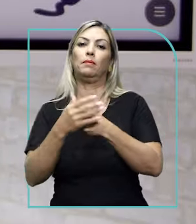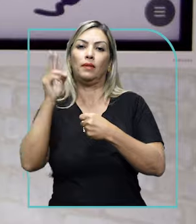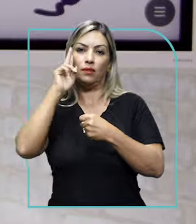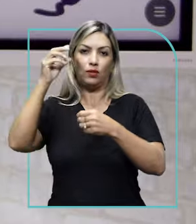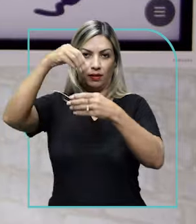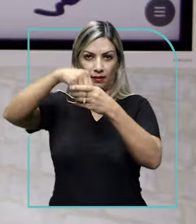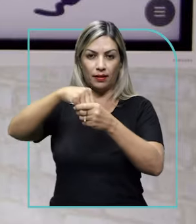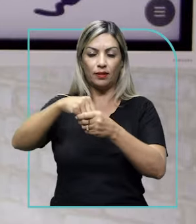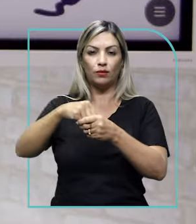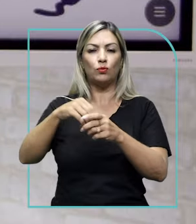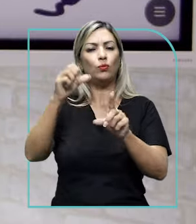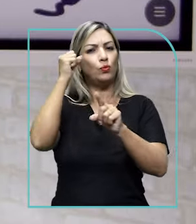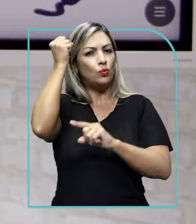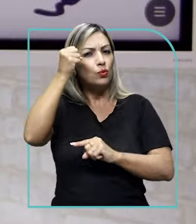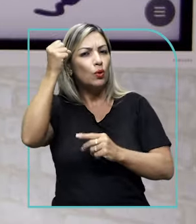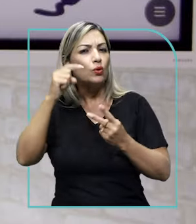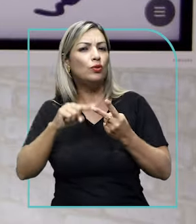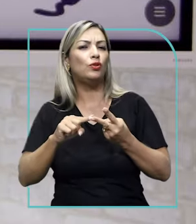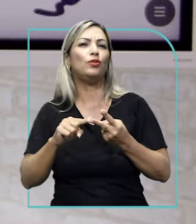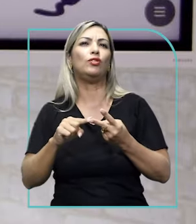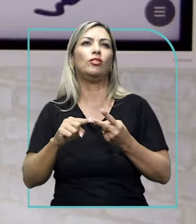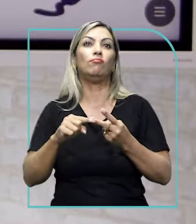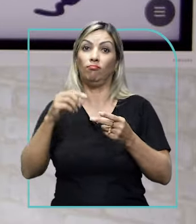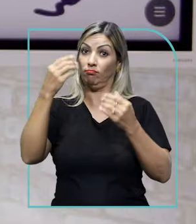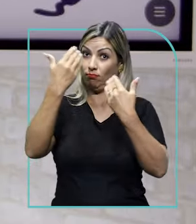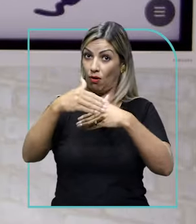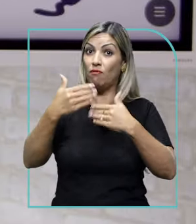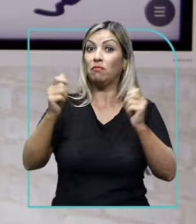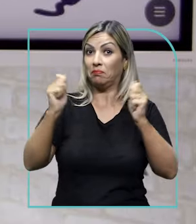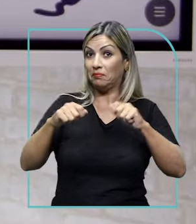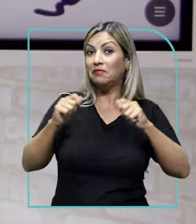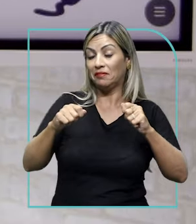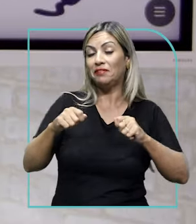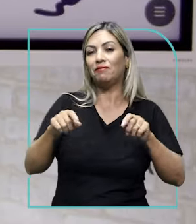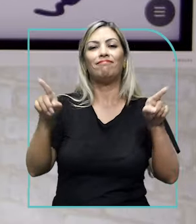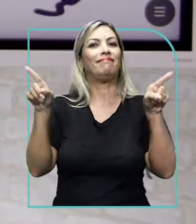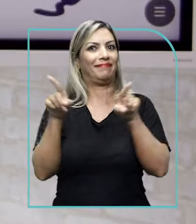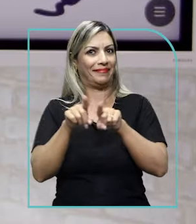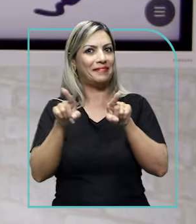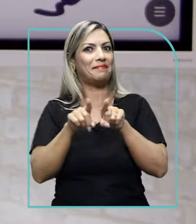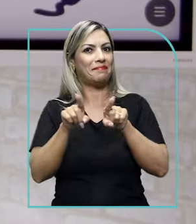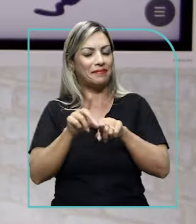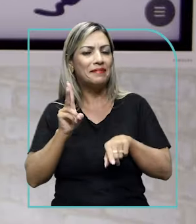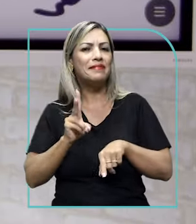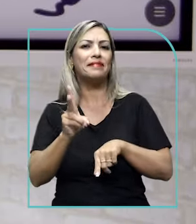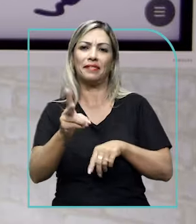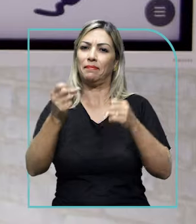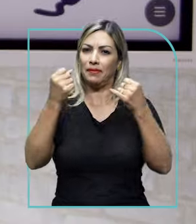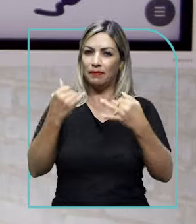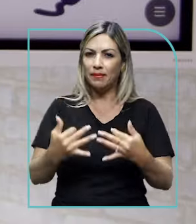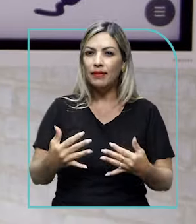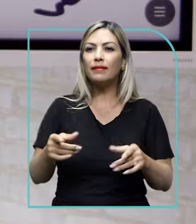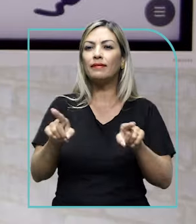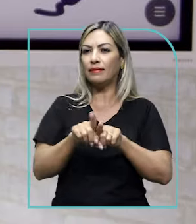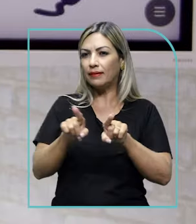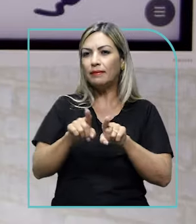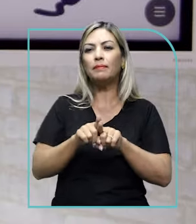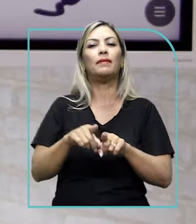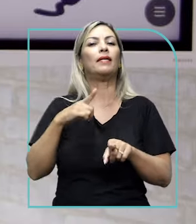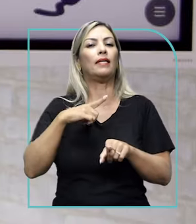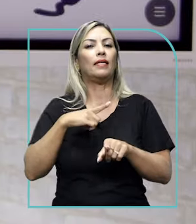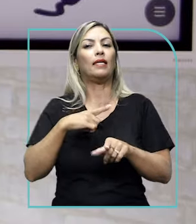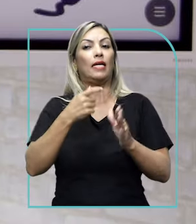na história, com a sociologia que pode cair na sua prova aí e também, a gente sempre frisa isso aqui, também